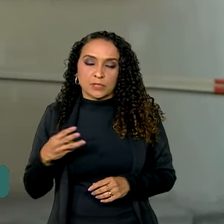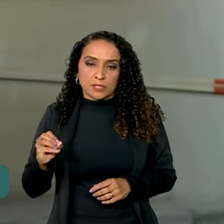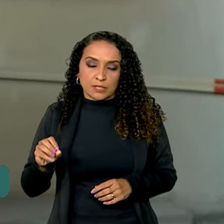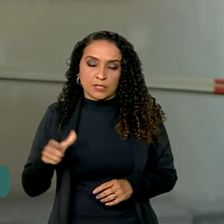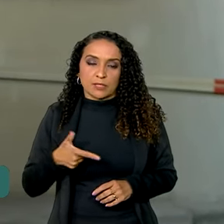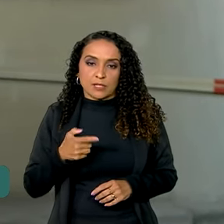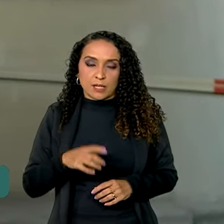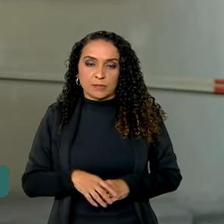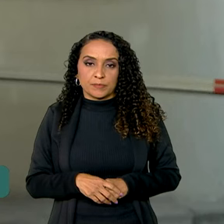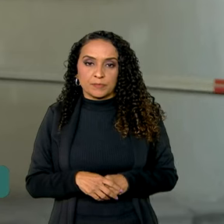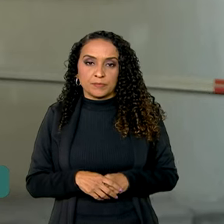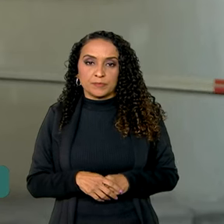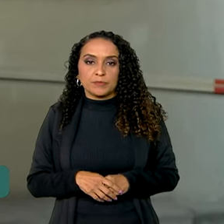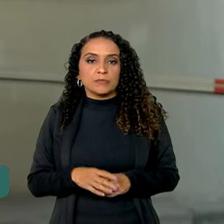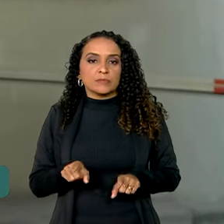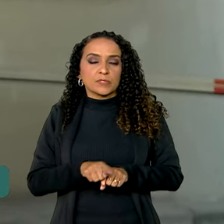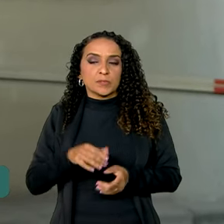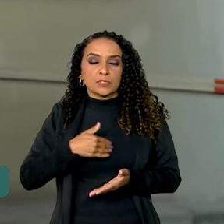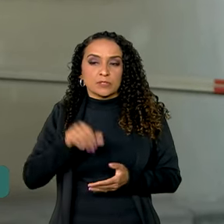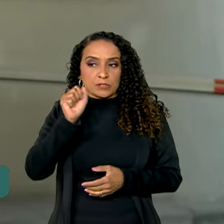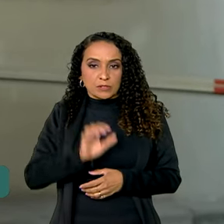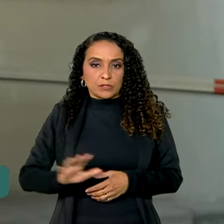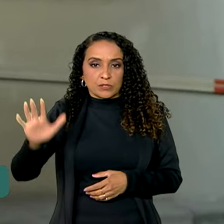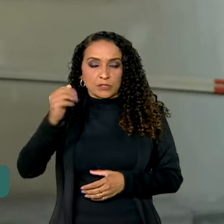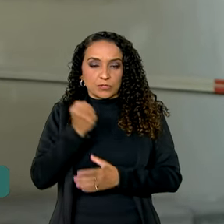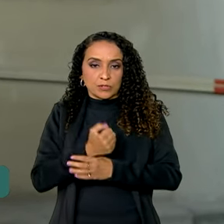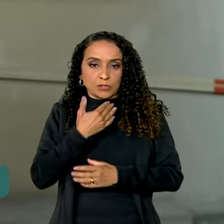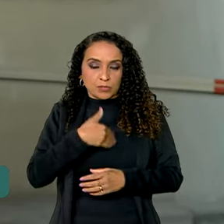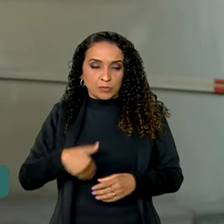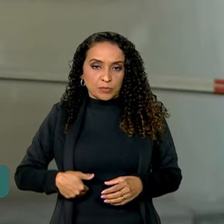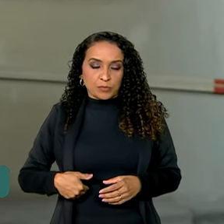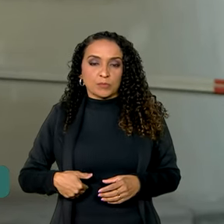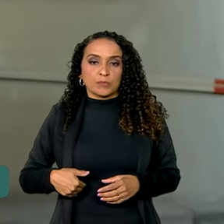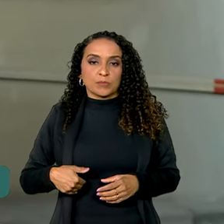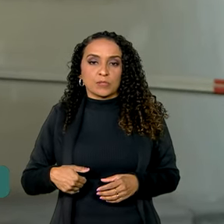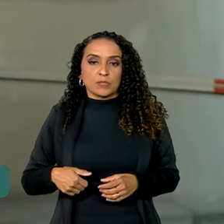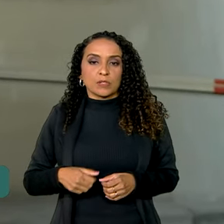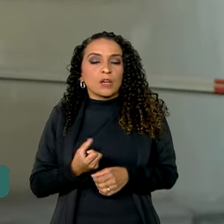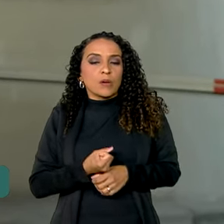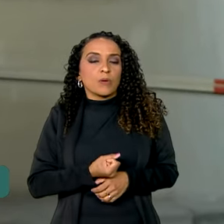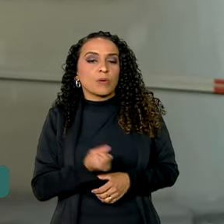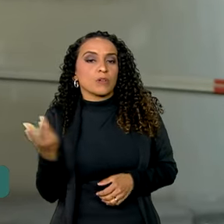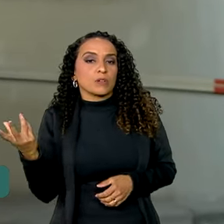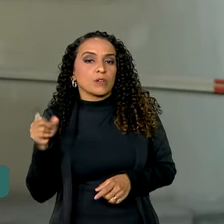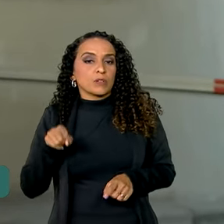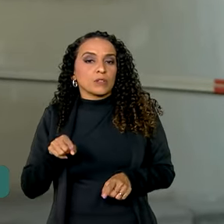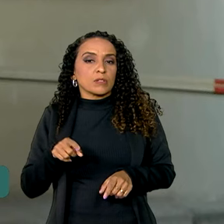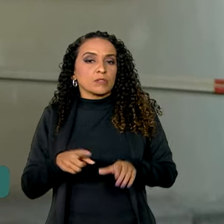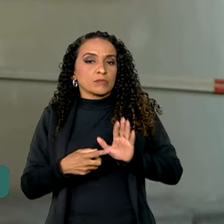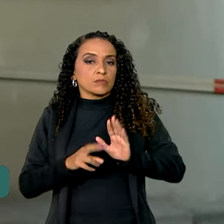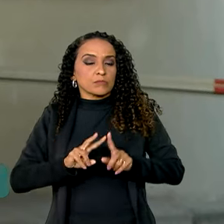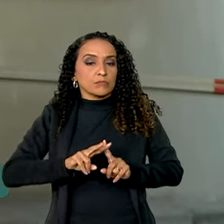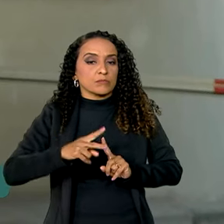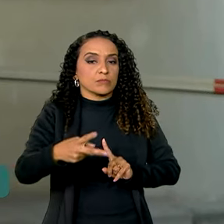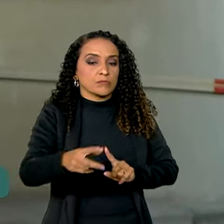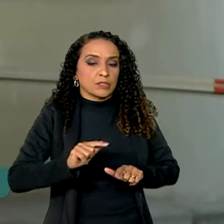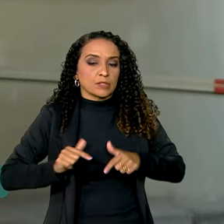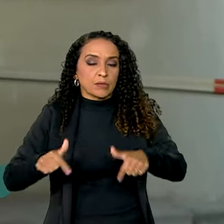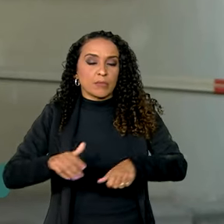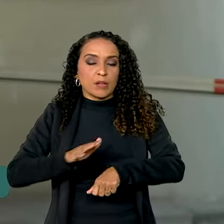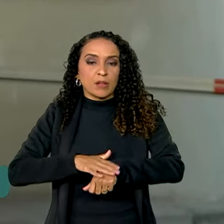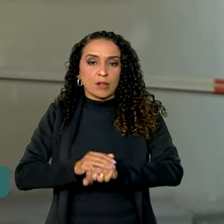armas. De acordo com a Secretaria Nacional de Segurança Pública, esses números refletem um trabalho aí do